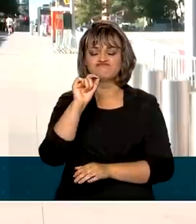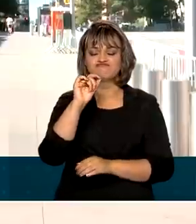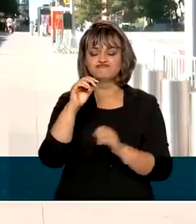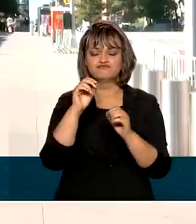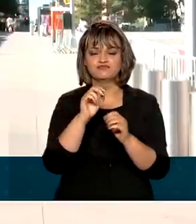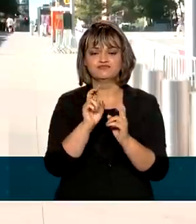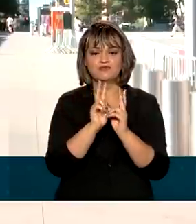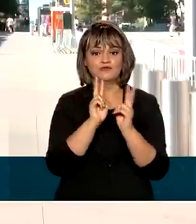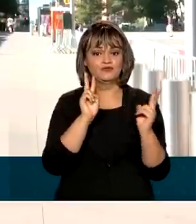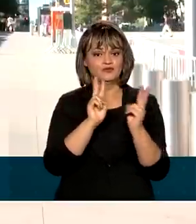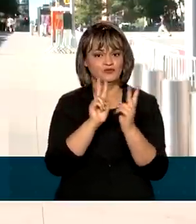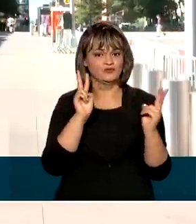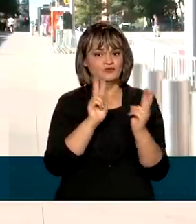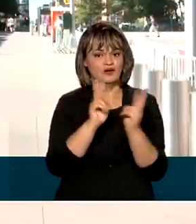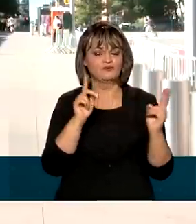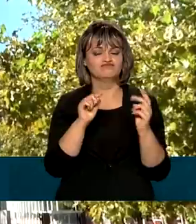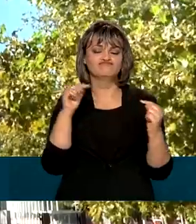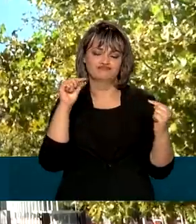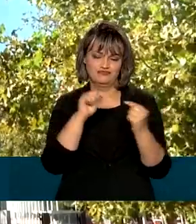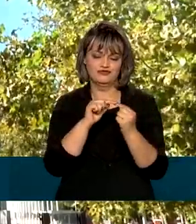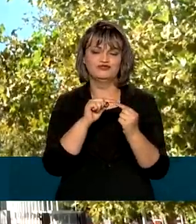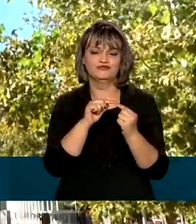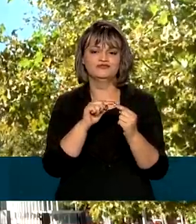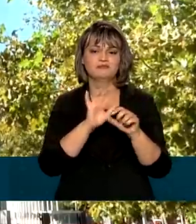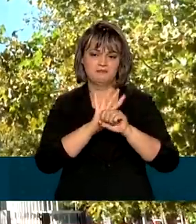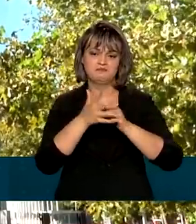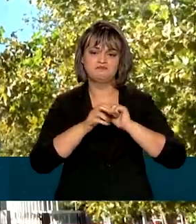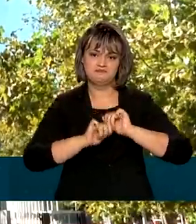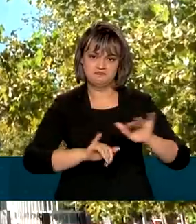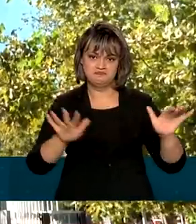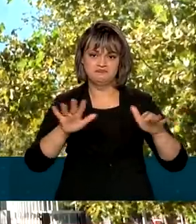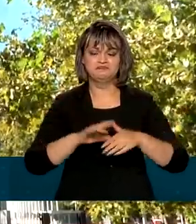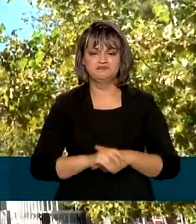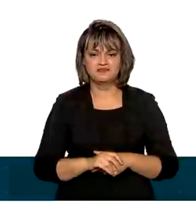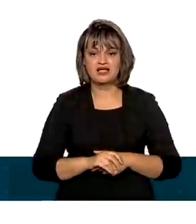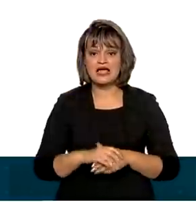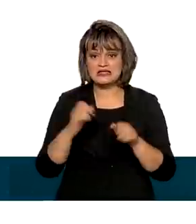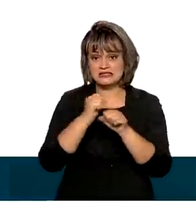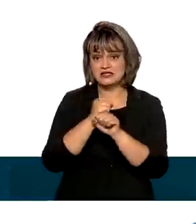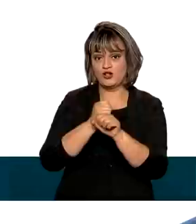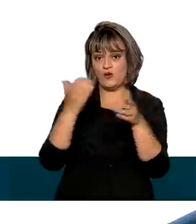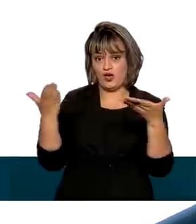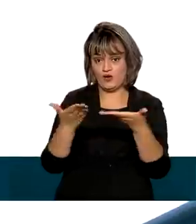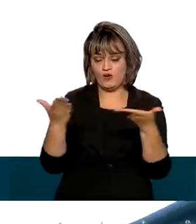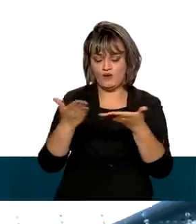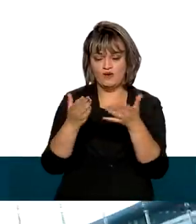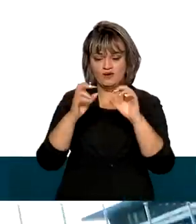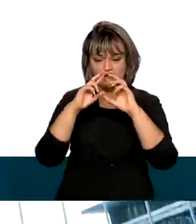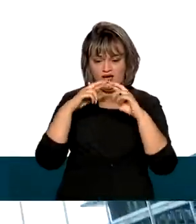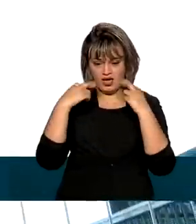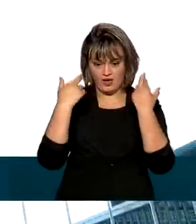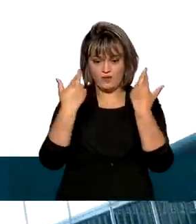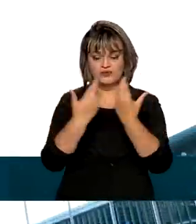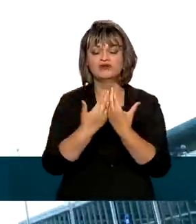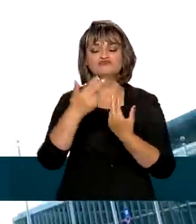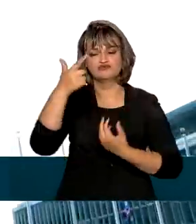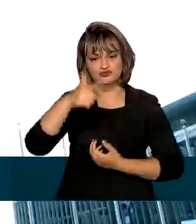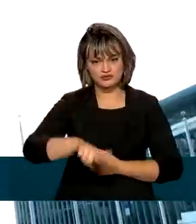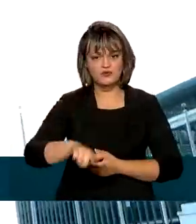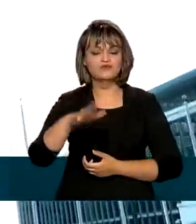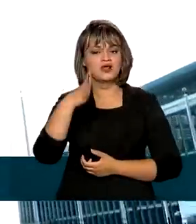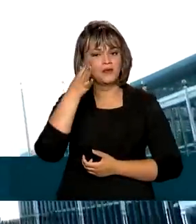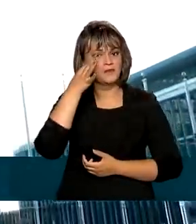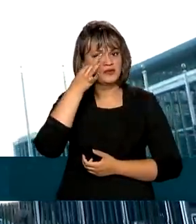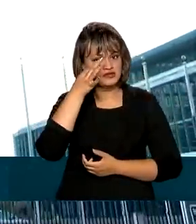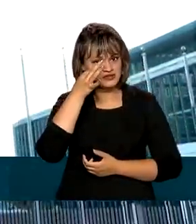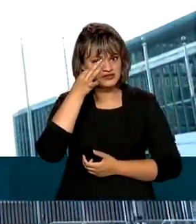virtual por conta da pandemia de Covid-19. Neste ano, a cerimônia vai voltar, então, a ser